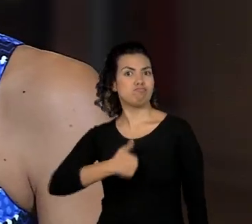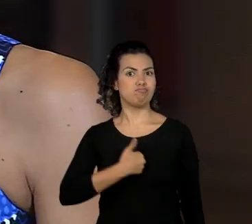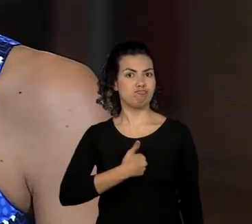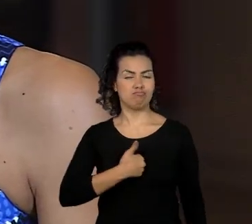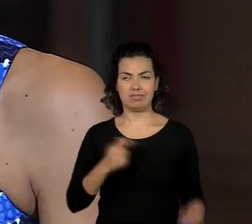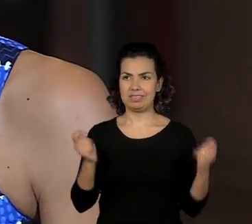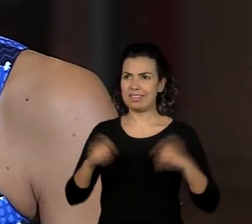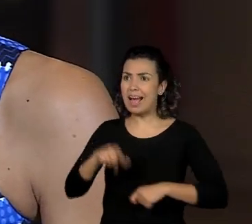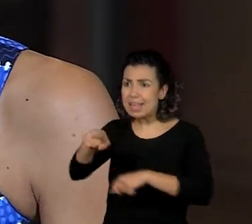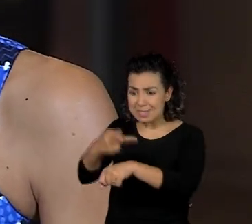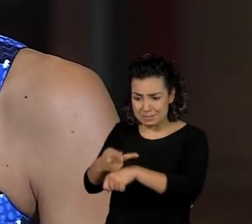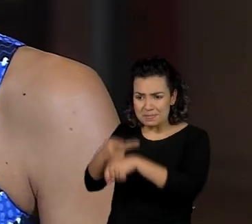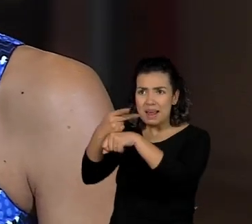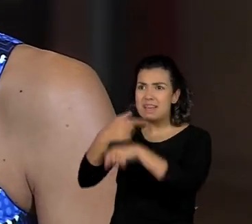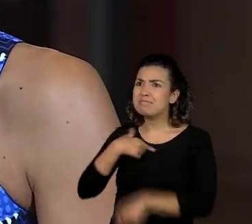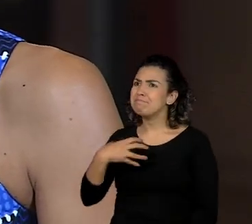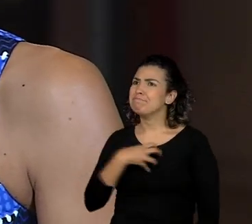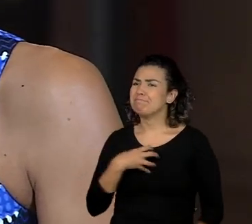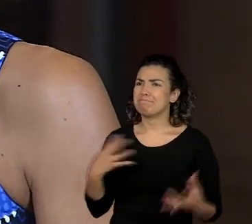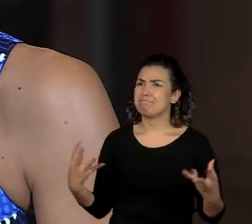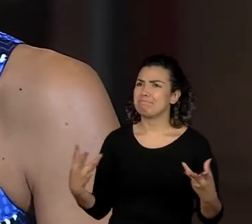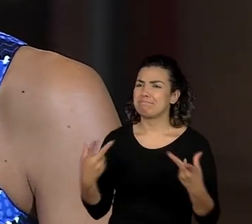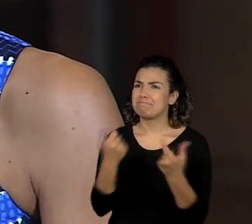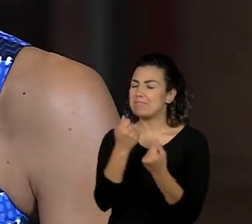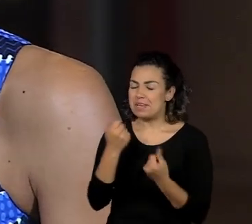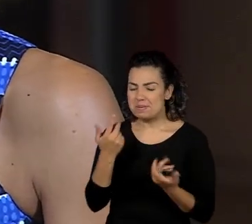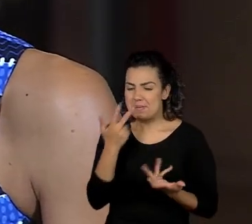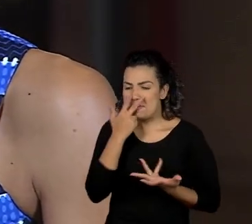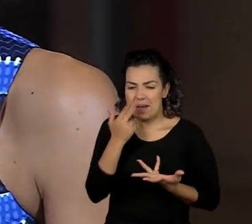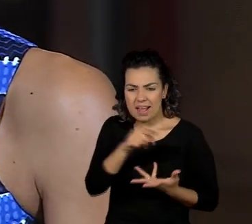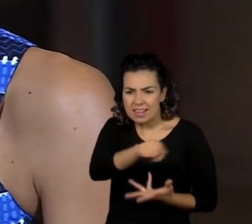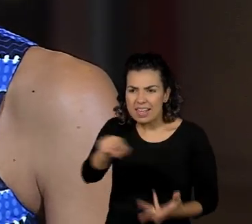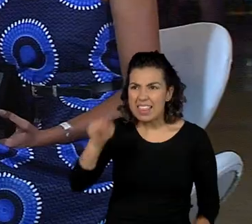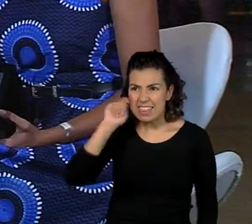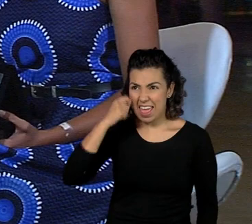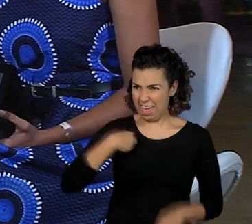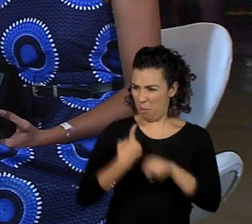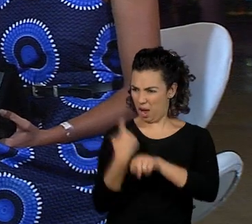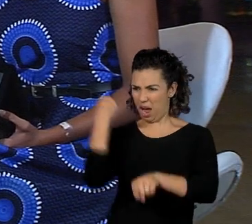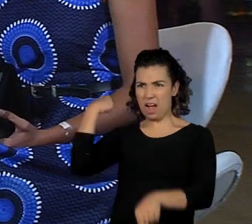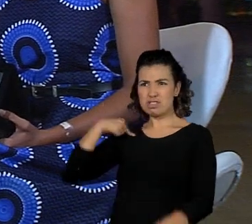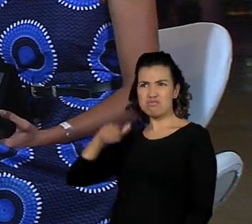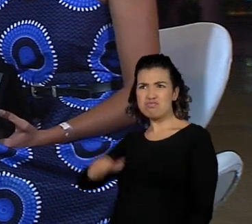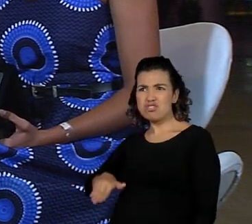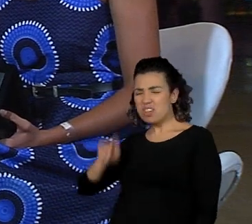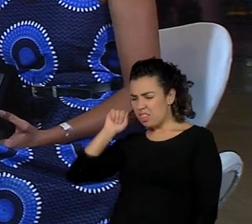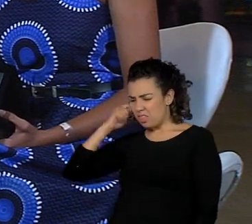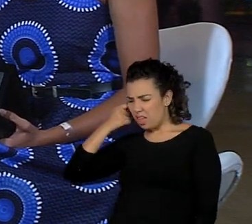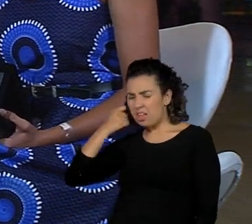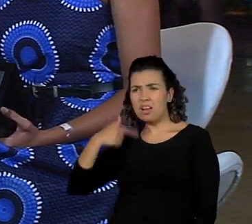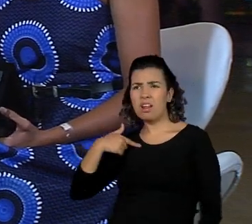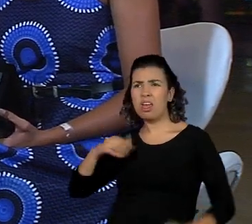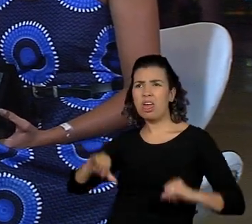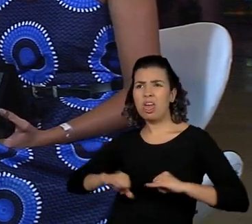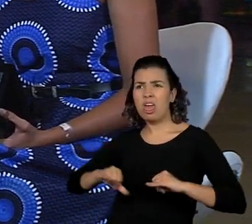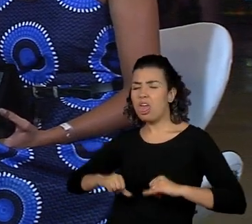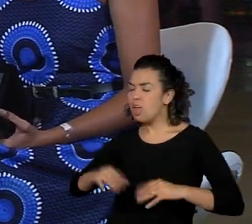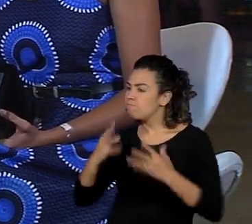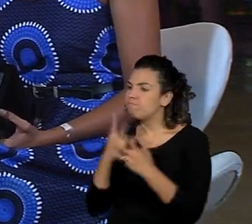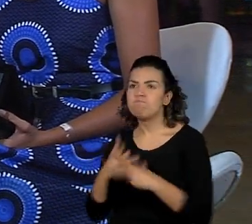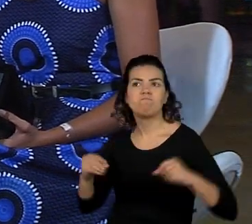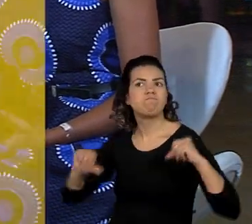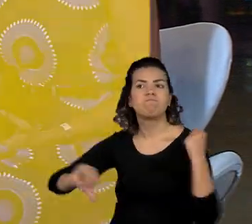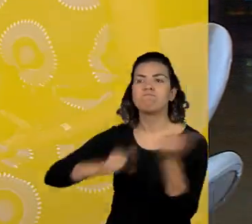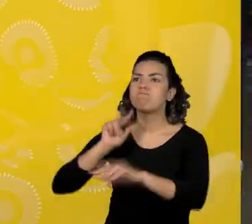Esse prêmio significa muito para mim, é um lugar de reconstruir a criança negra que eu fui e pensar nas crianças negras e não negras que estão vindo